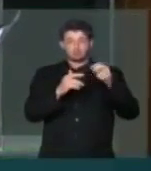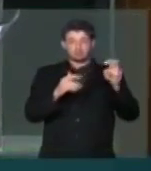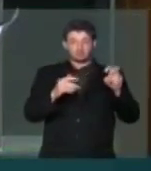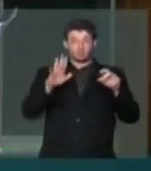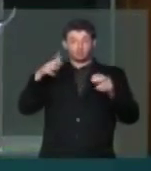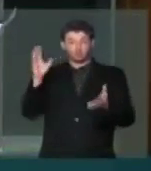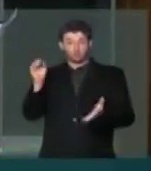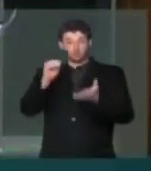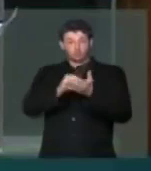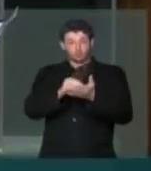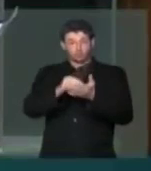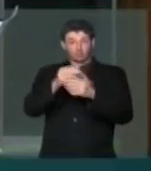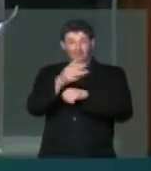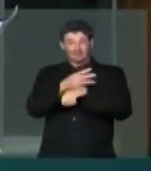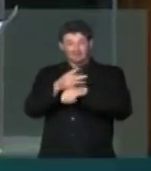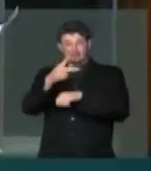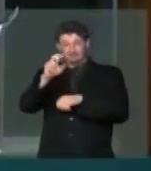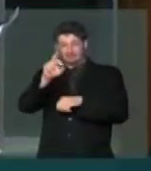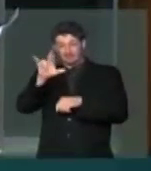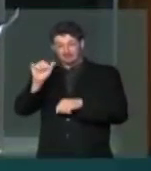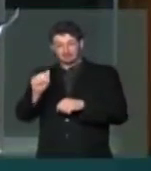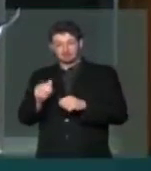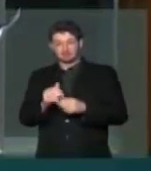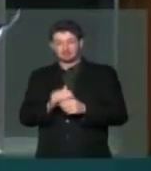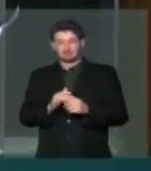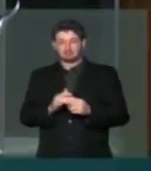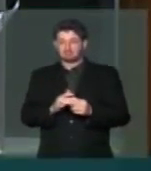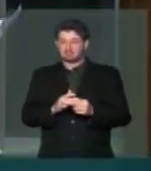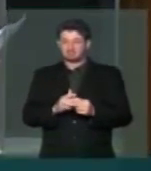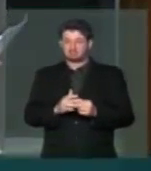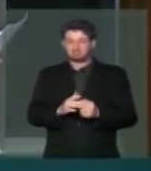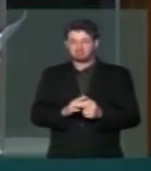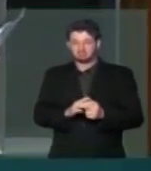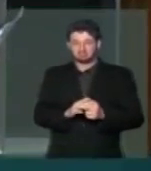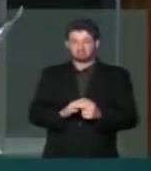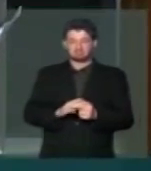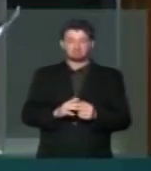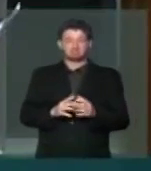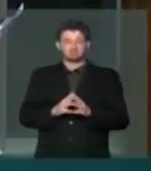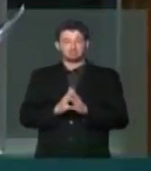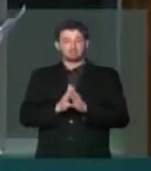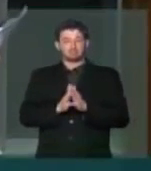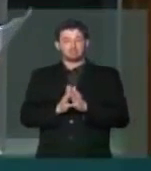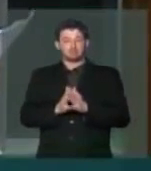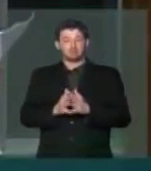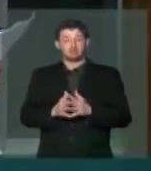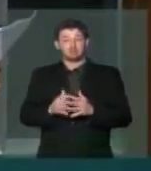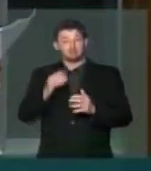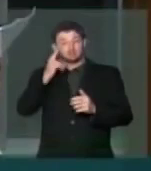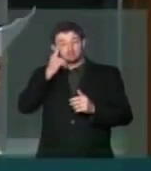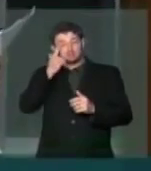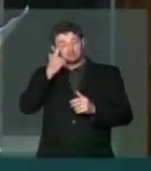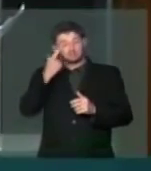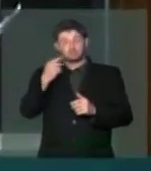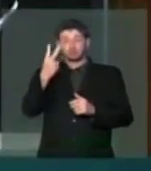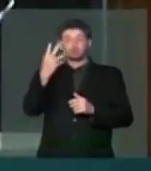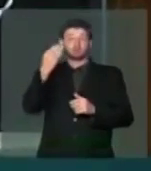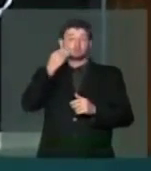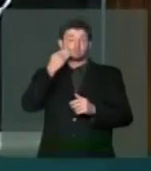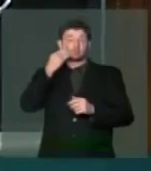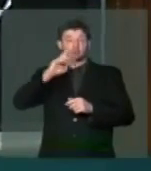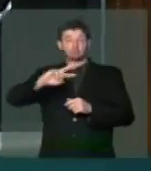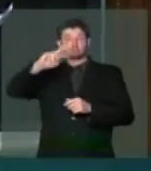terceirização da perícia, verificou-se um aumento acima do normal na concessão do auxílio, doença, subindo de 2 bi